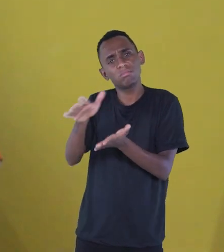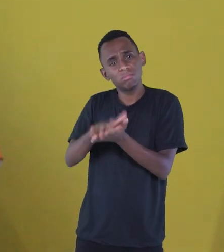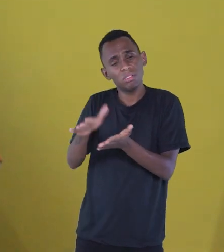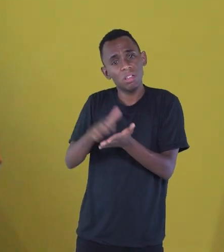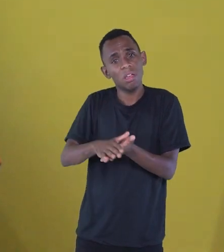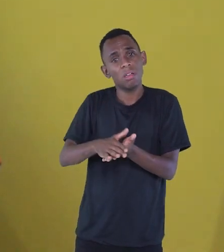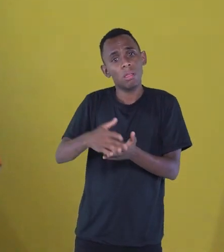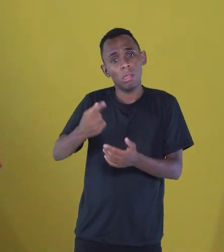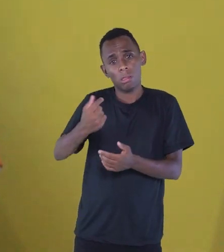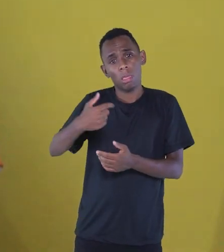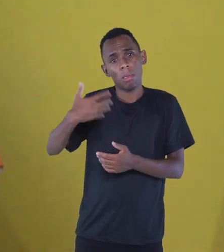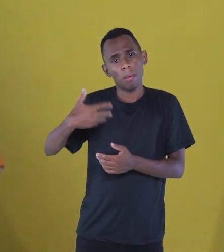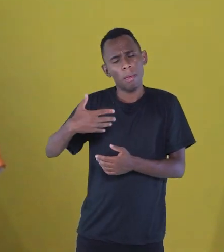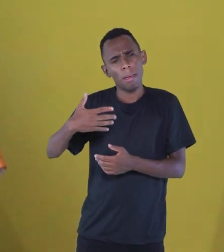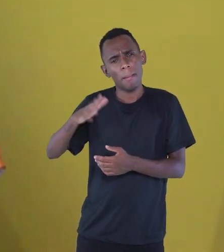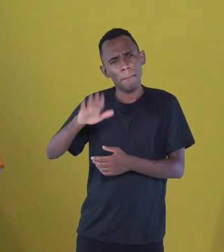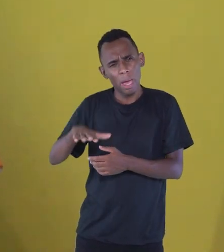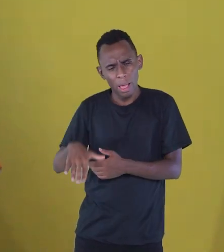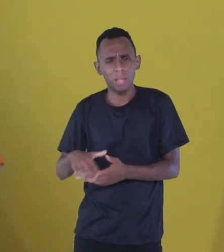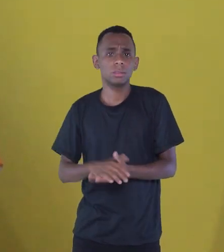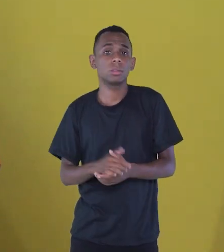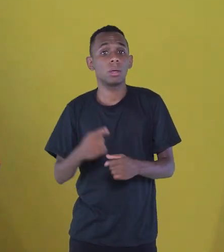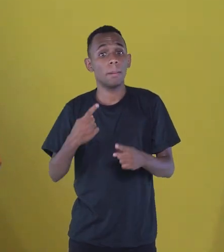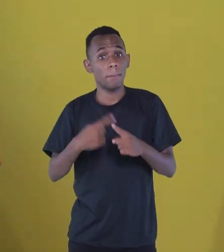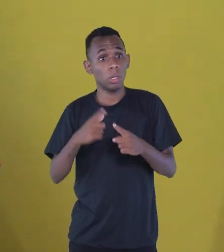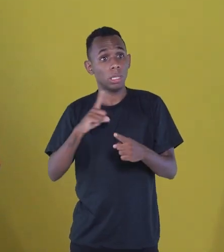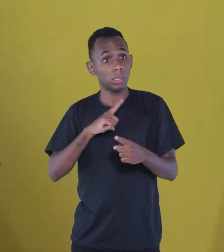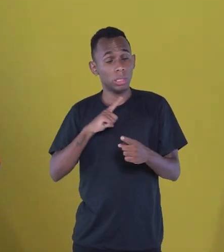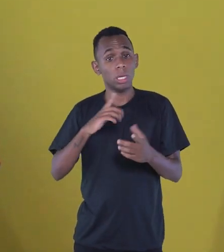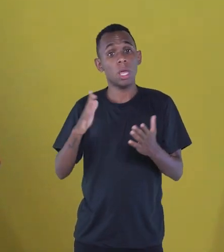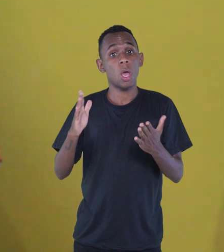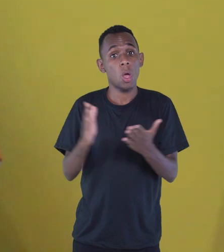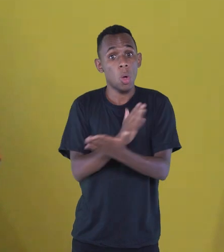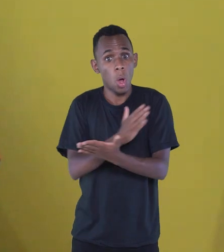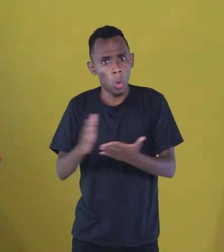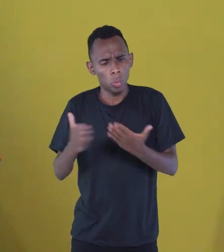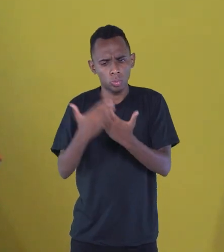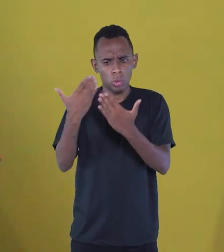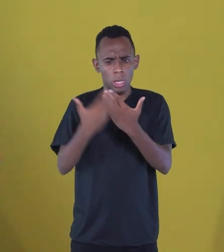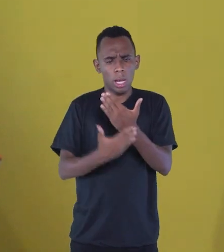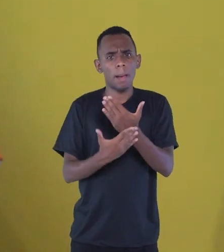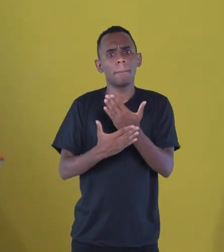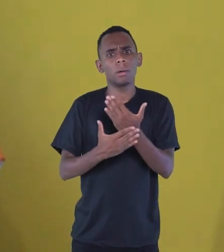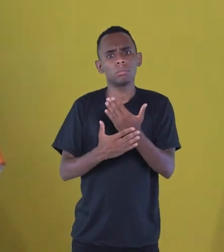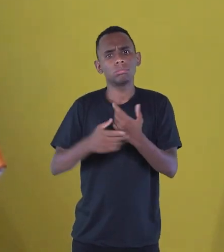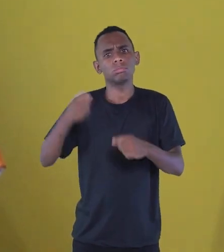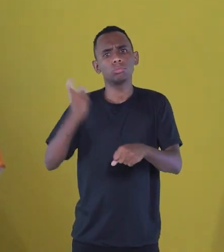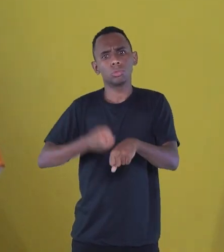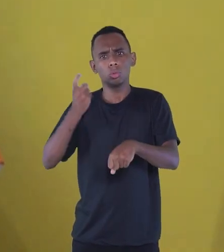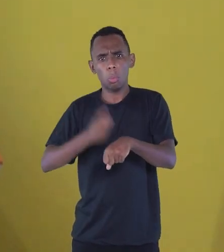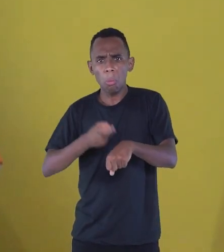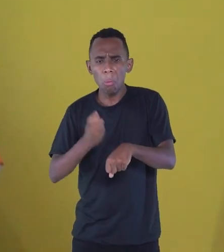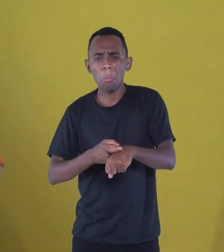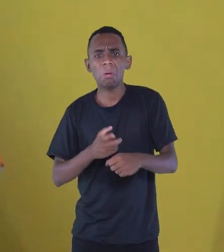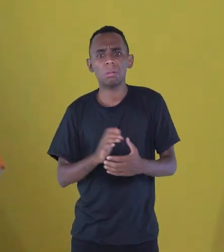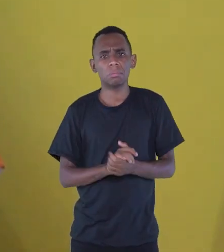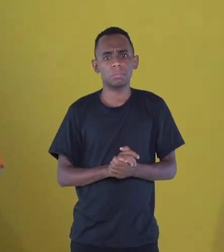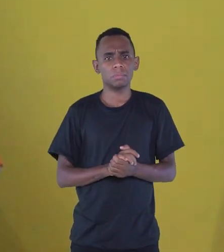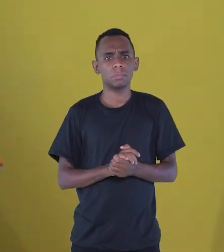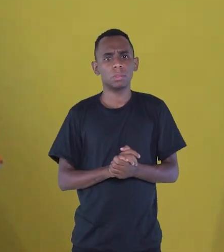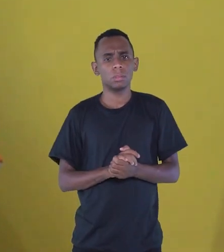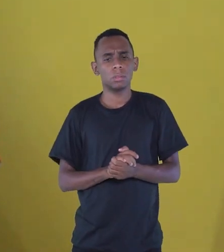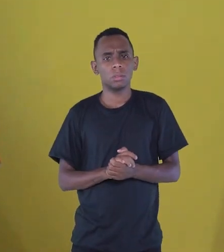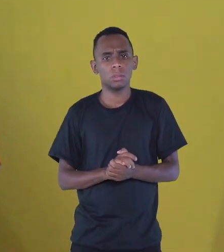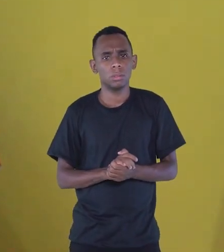barato, né? Sim. O seu já, alguns já vêm, assim, bem com a capa dura, bem... É. O o